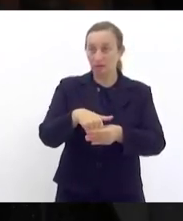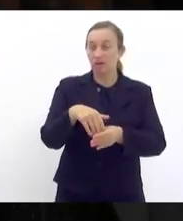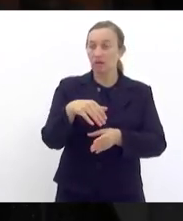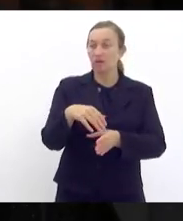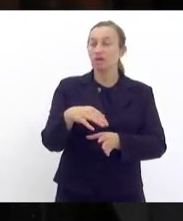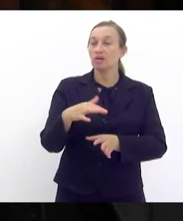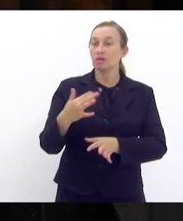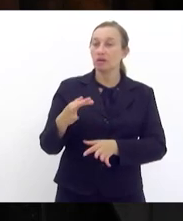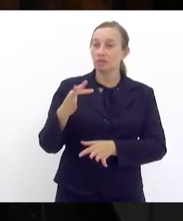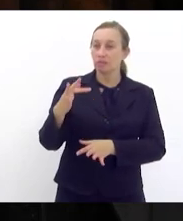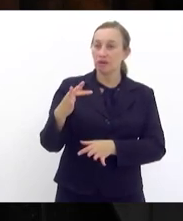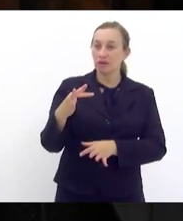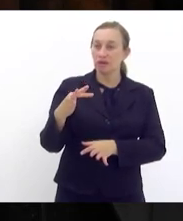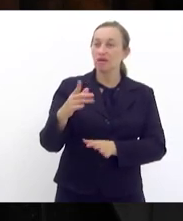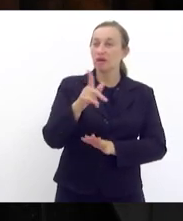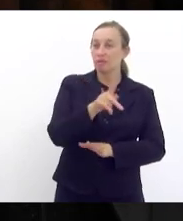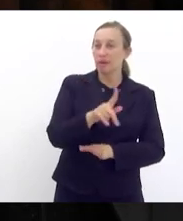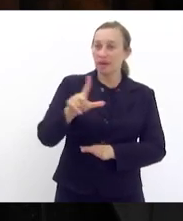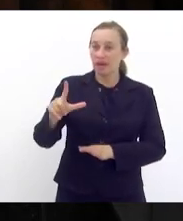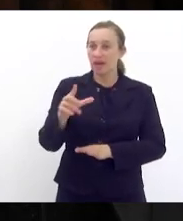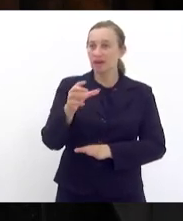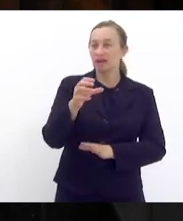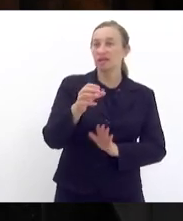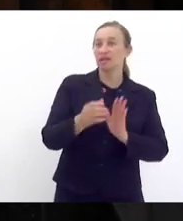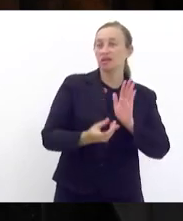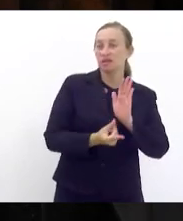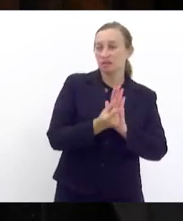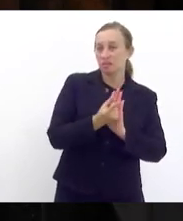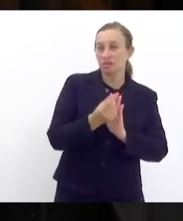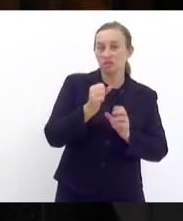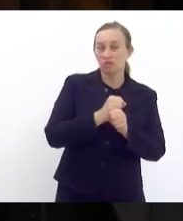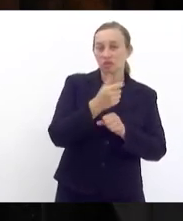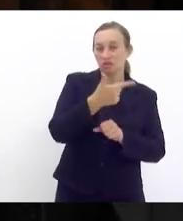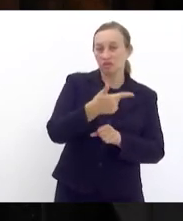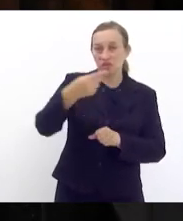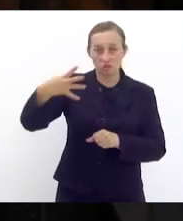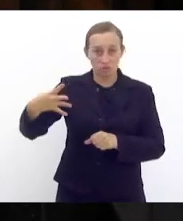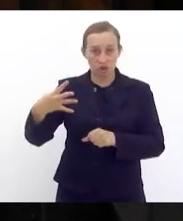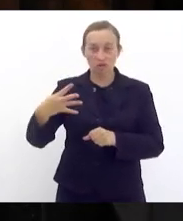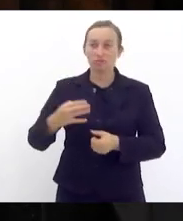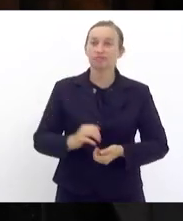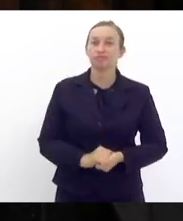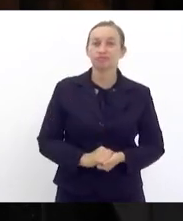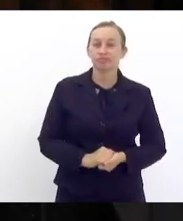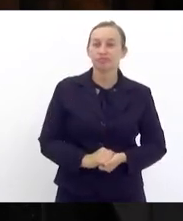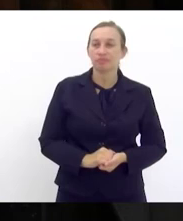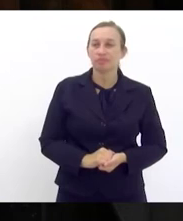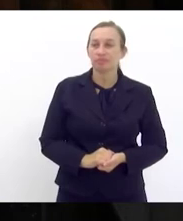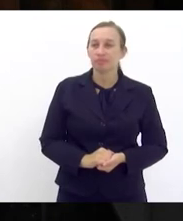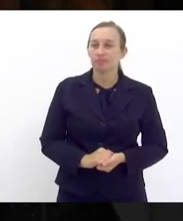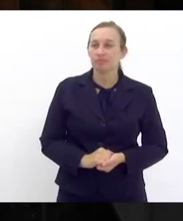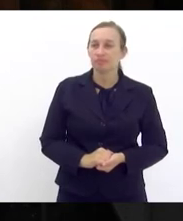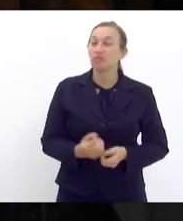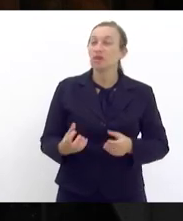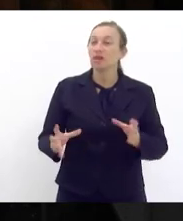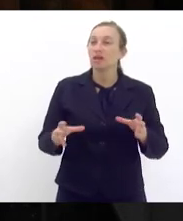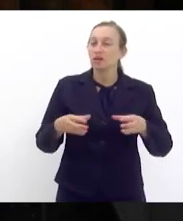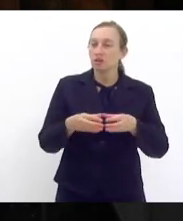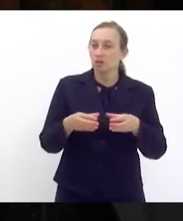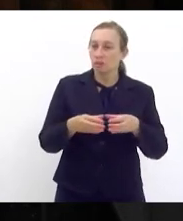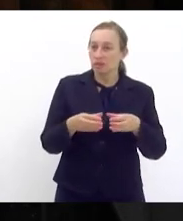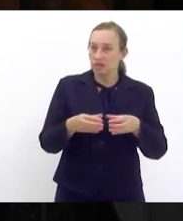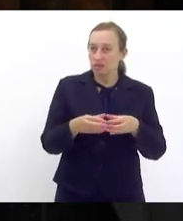sobre a PLDO de 2024, promovido pela Comissão de